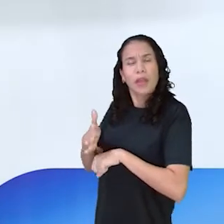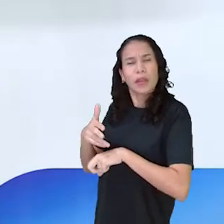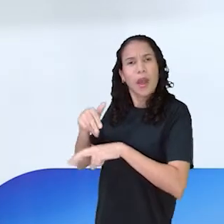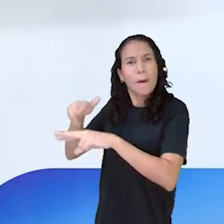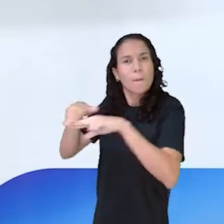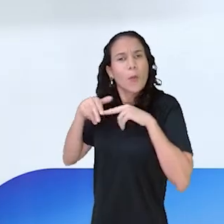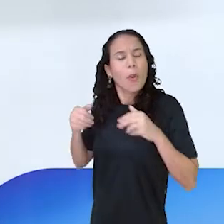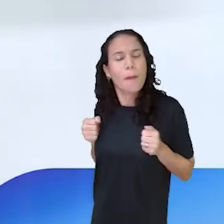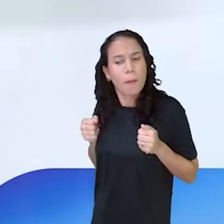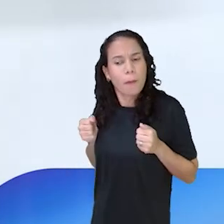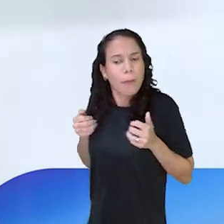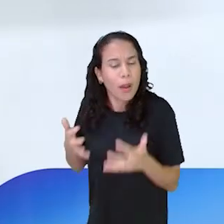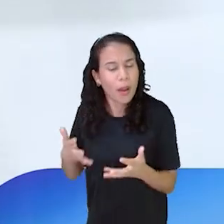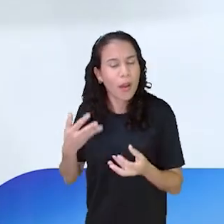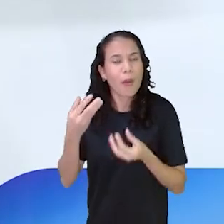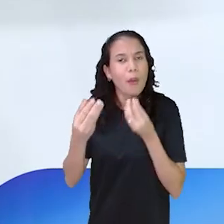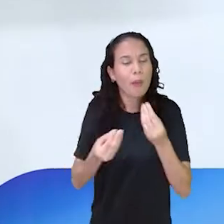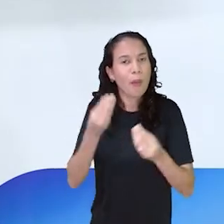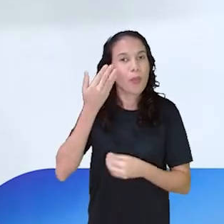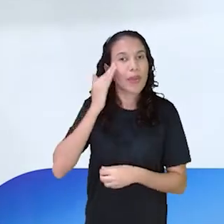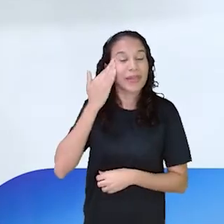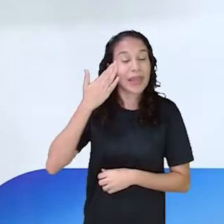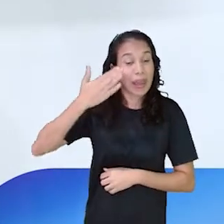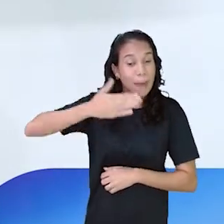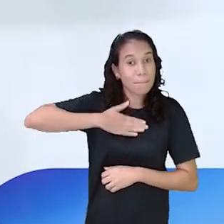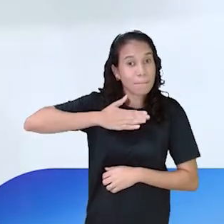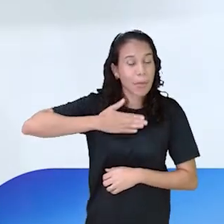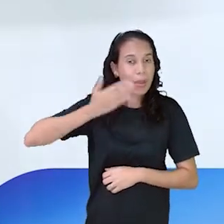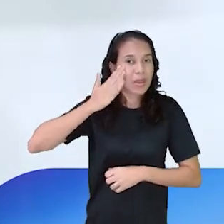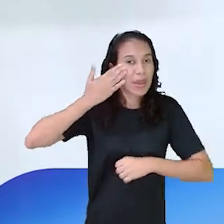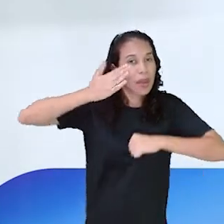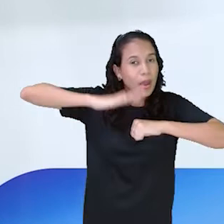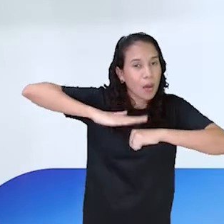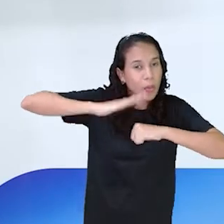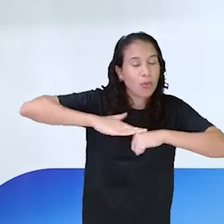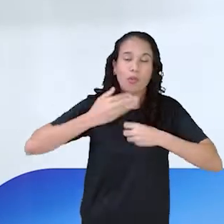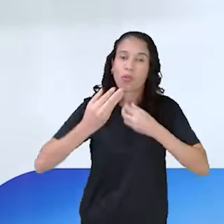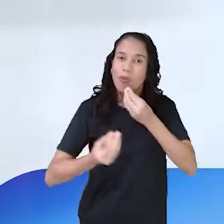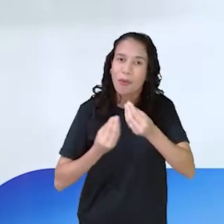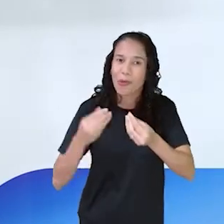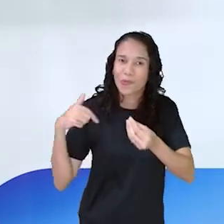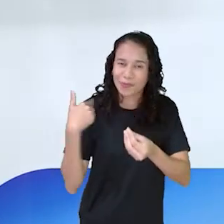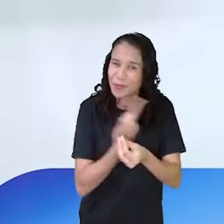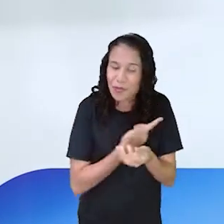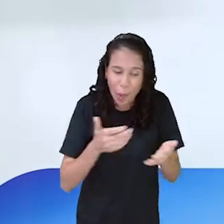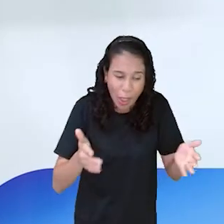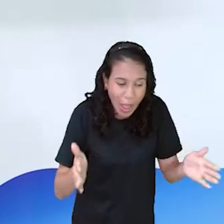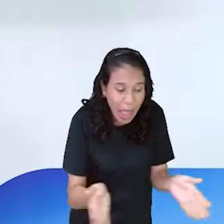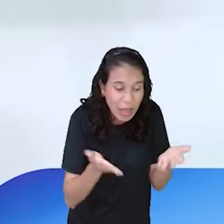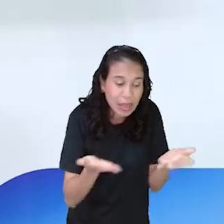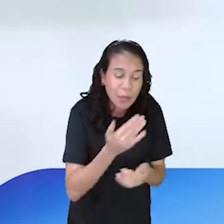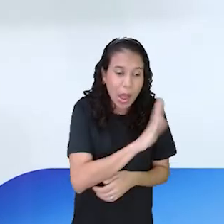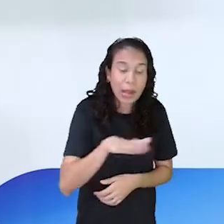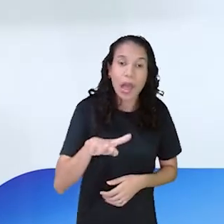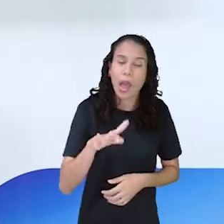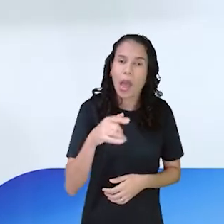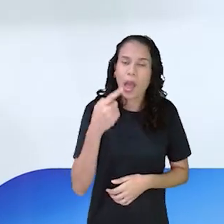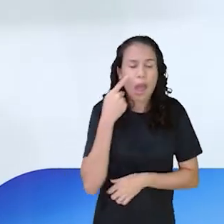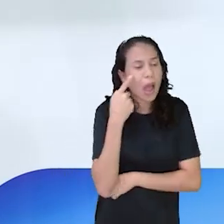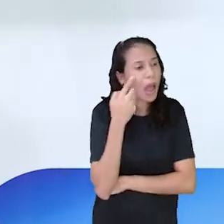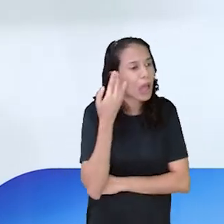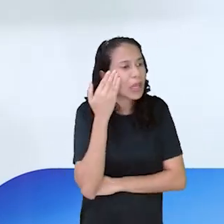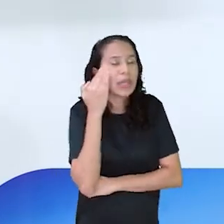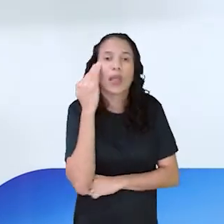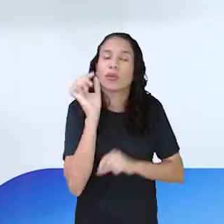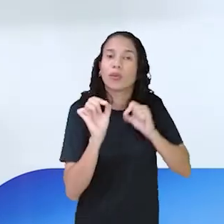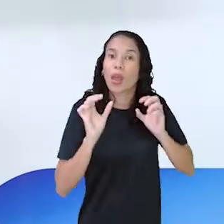algumas formas, em algumas situações. Então, quando a gente trabalha isso com as crianças, elas vão percebendo que alguns